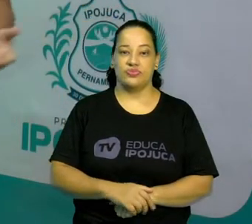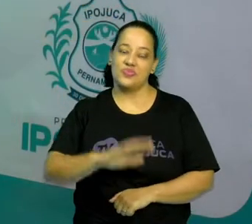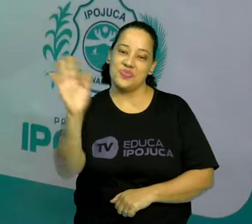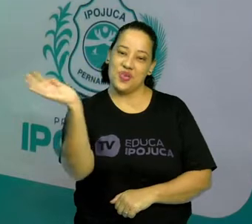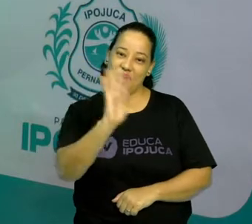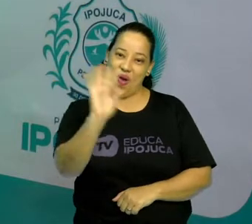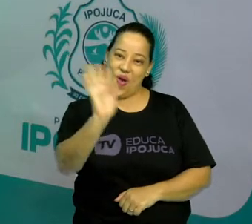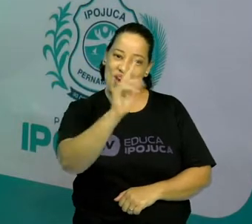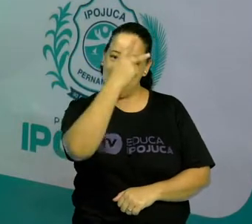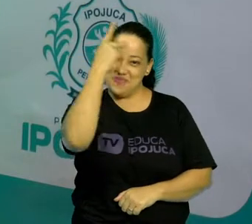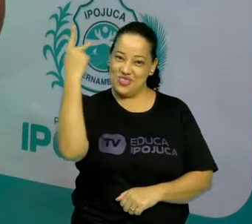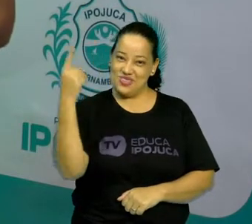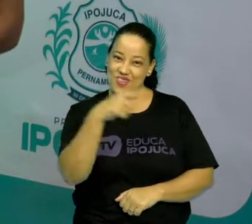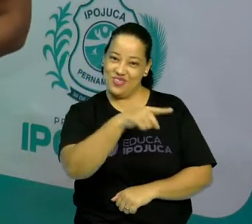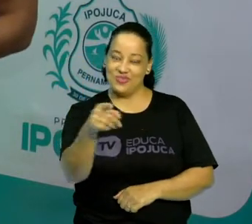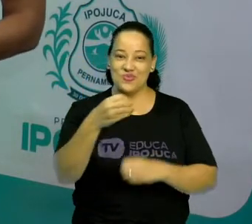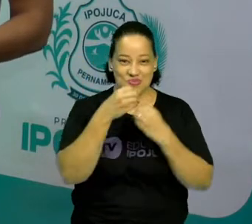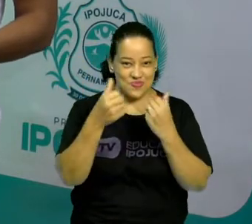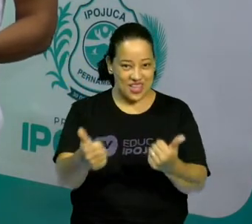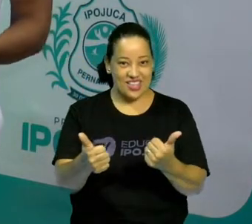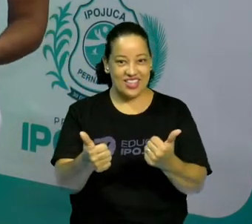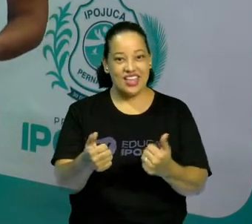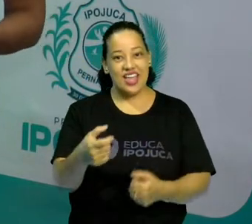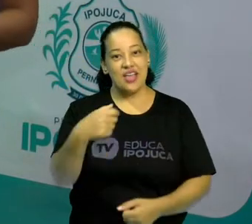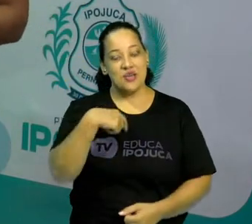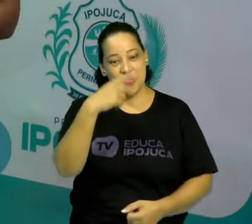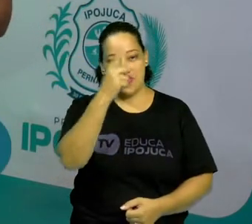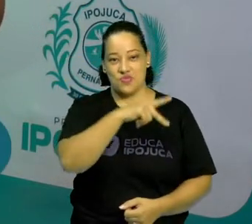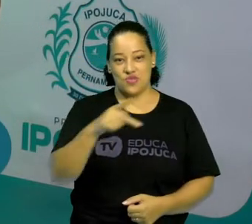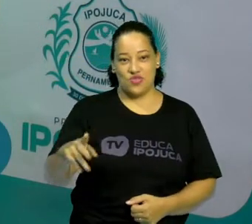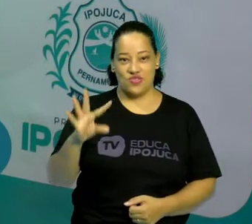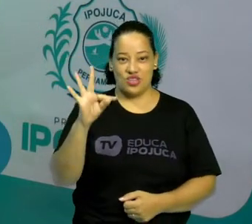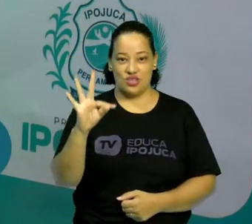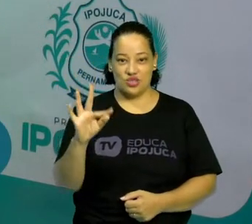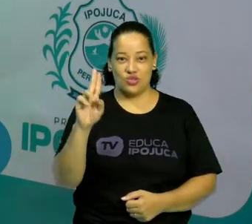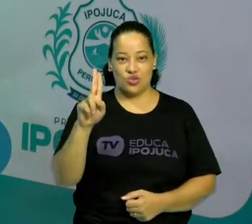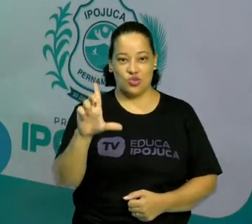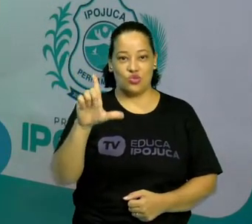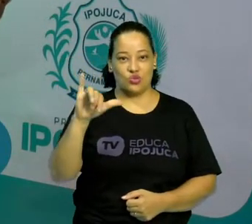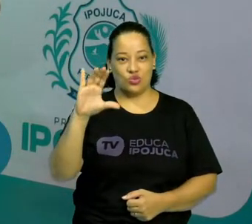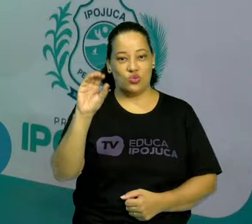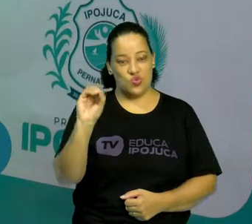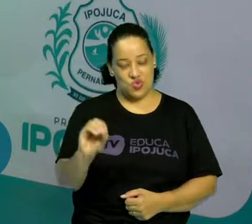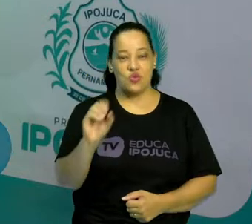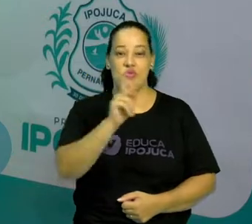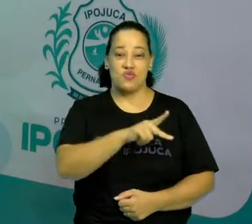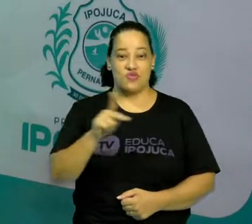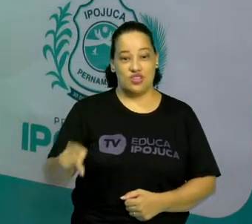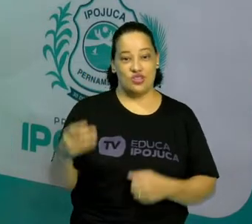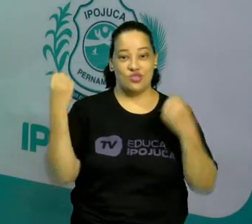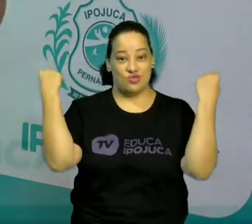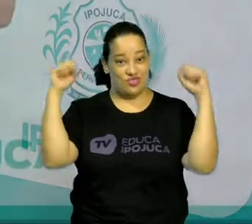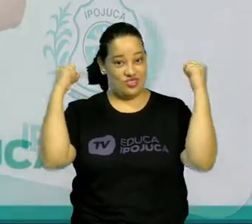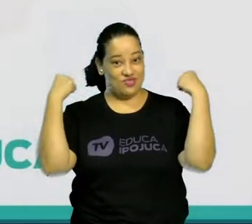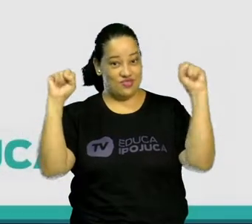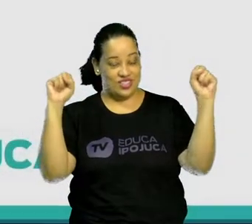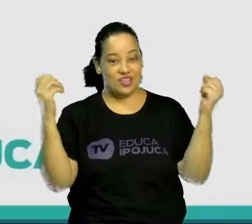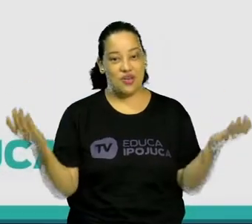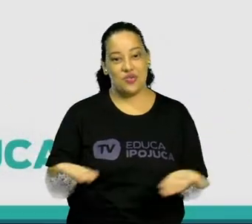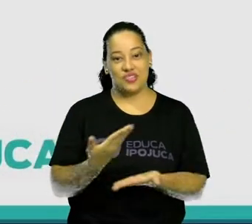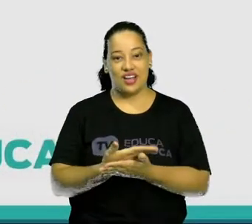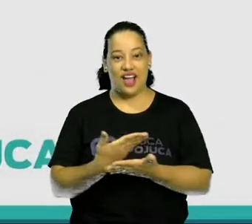Olá pessoal, tudo bom com vocês? Eu sou o professor Túlio, professor de Educação Física e na aula de hoje nós vamos falar